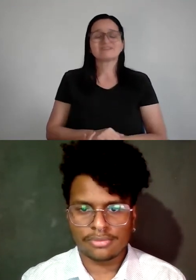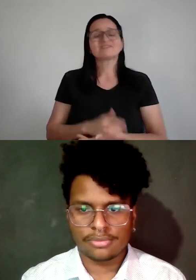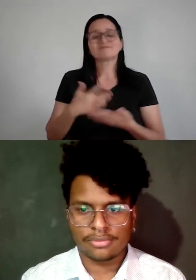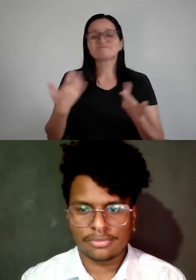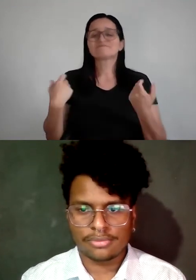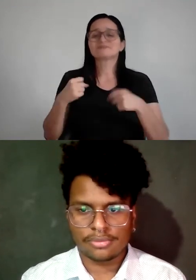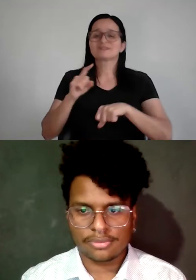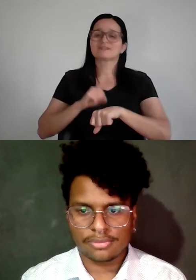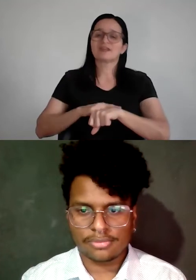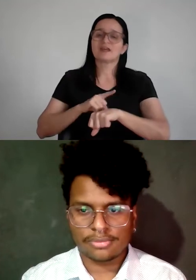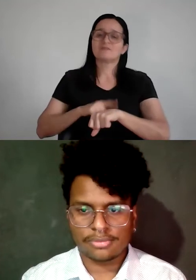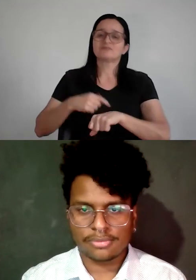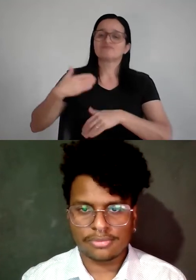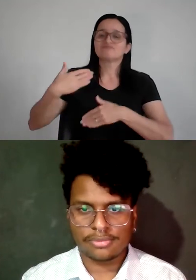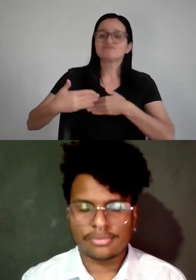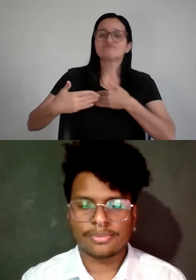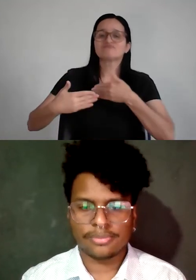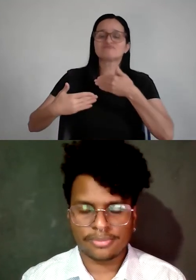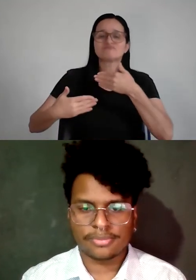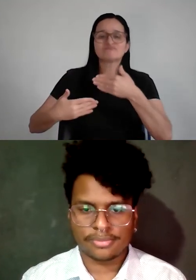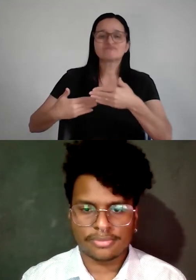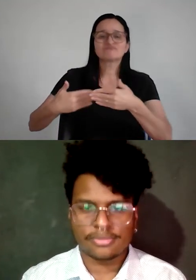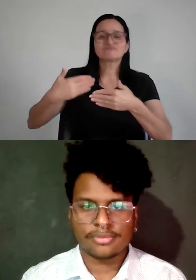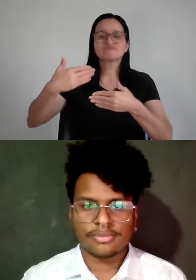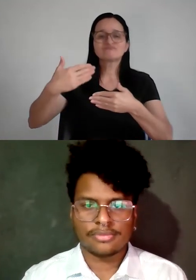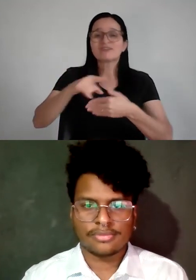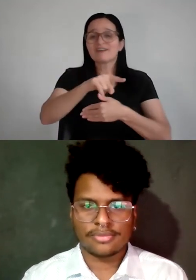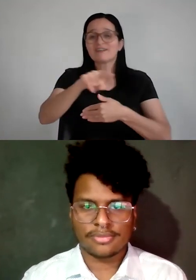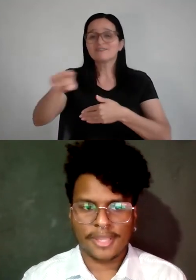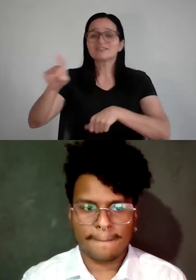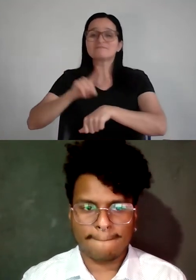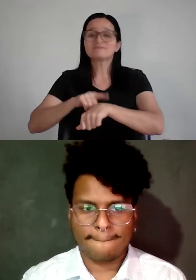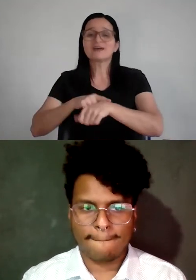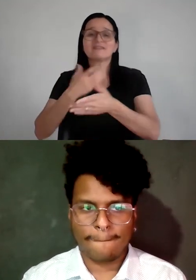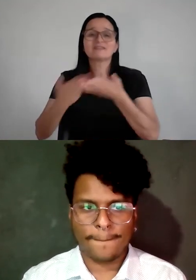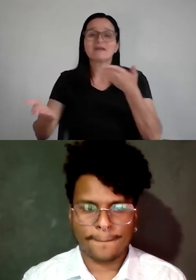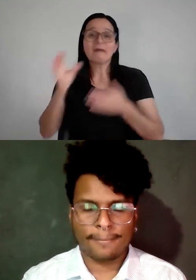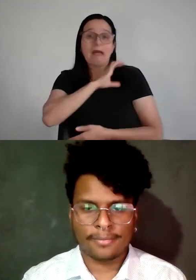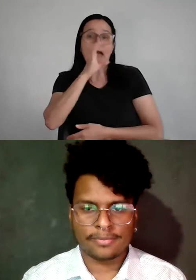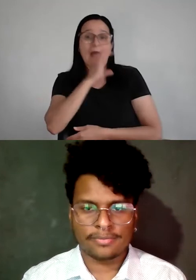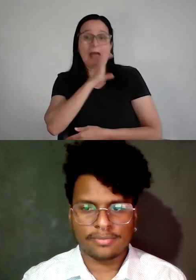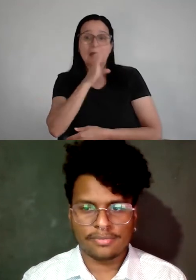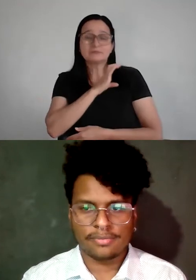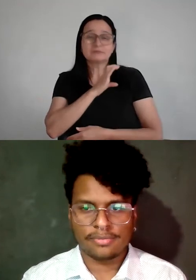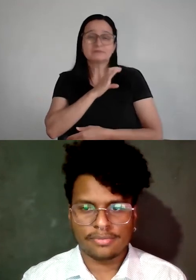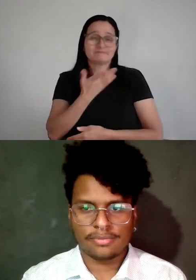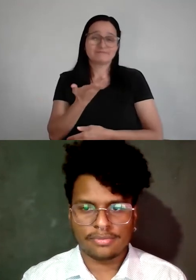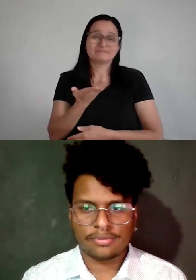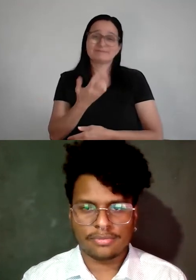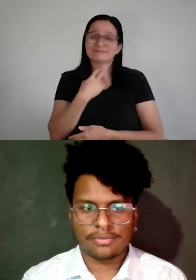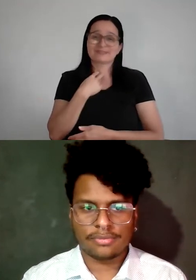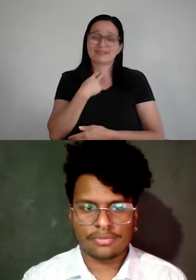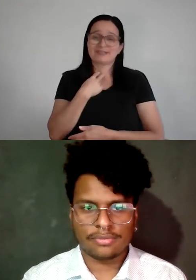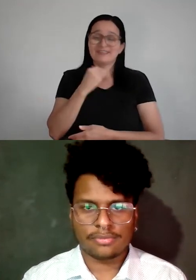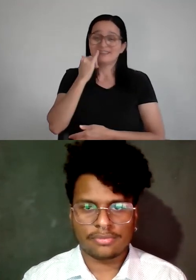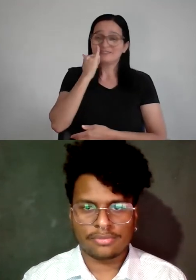que parece que a sua geração não consegue, vocês estão com defasagem de tempo, vocês acham que vão conseguir resolver tudo rápido. Ainda mais o recado para quem é de baixa